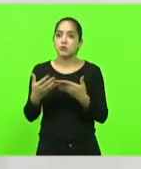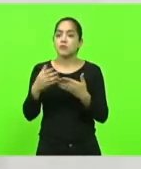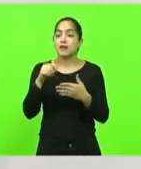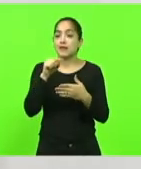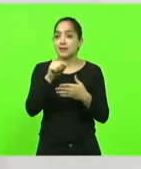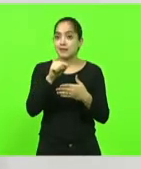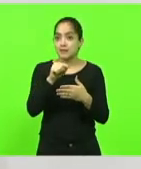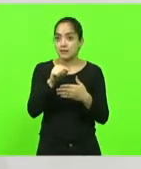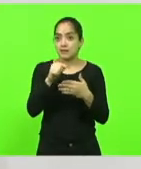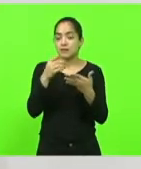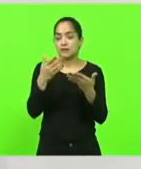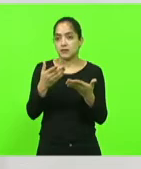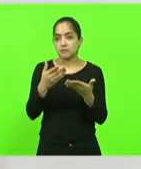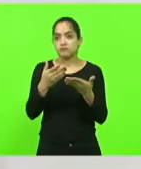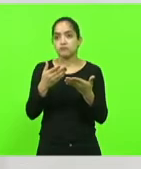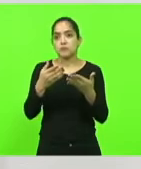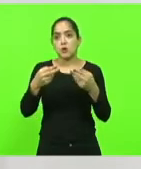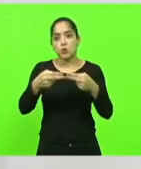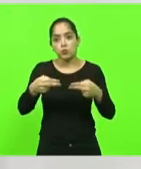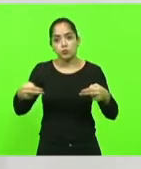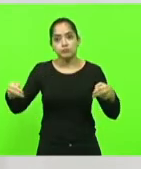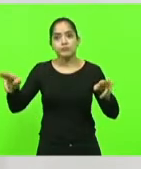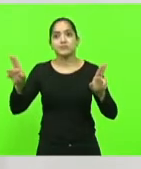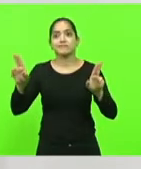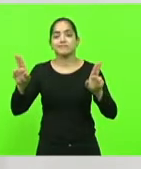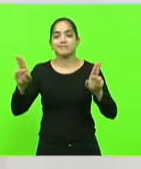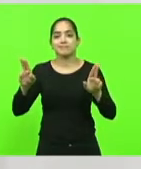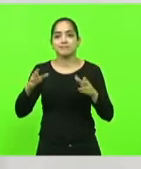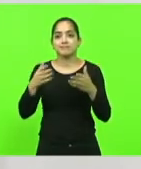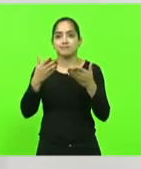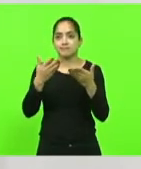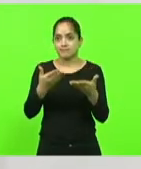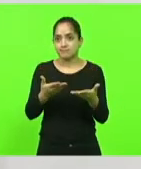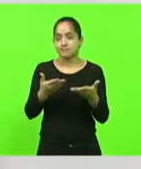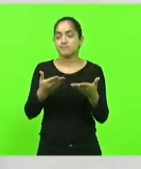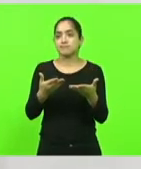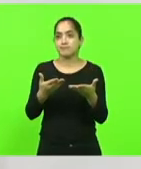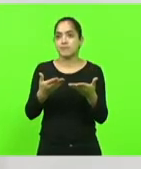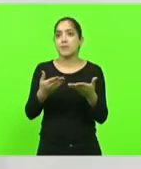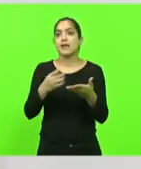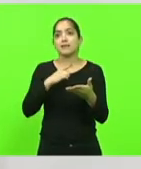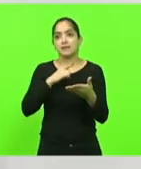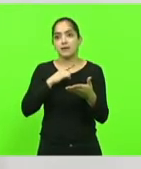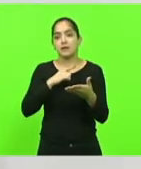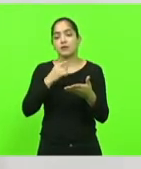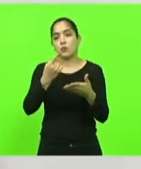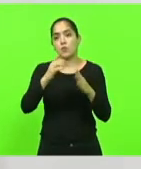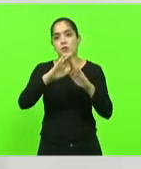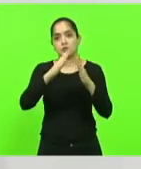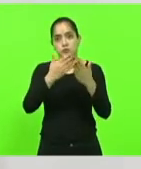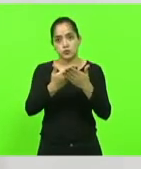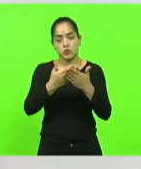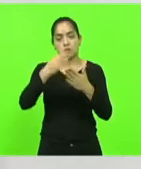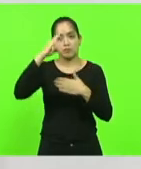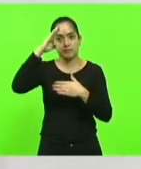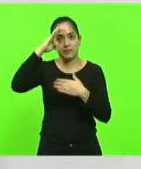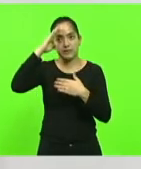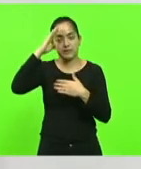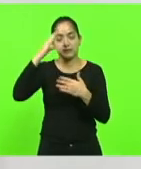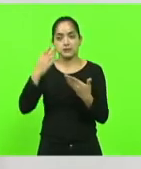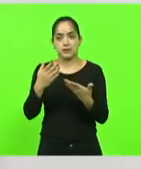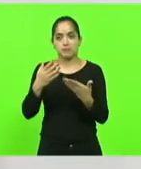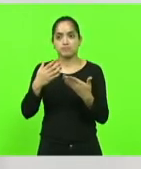quando inauguramos o colégio militar, e podemos dizer que temos um colégio militar, motivo de orgulho, e